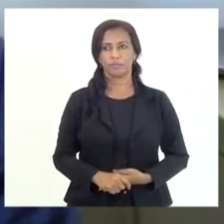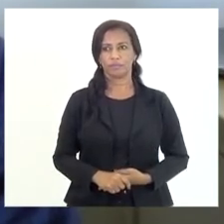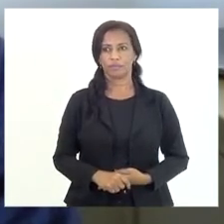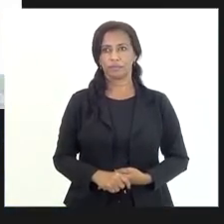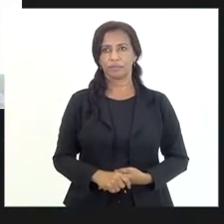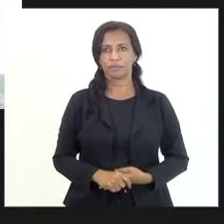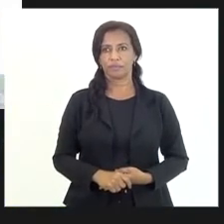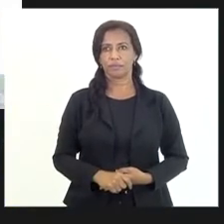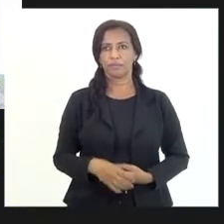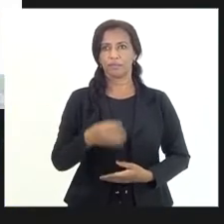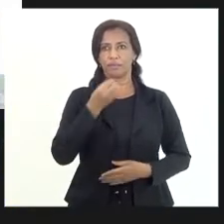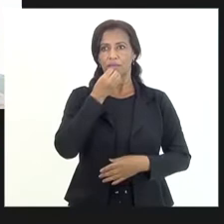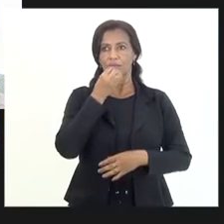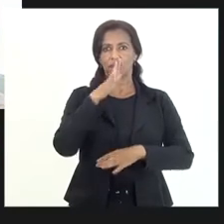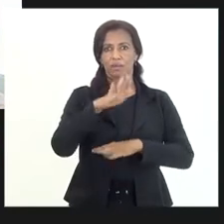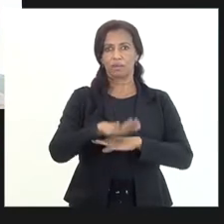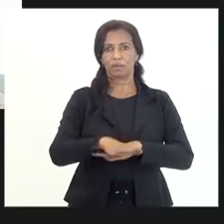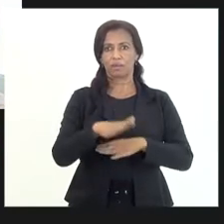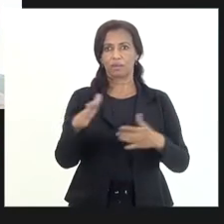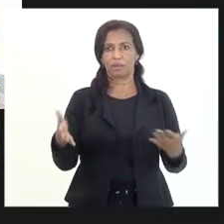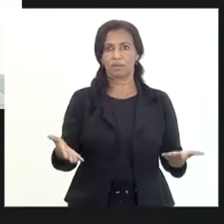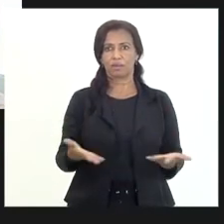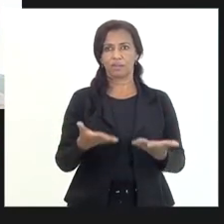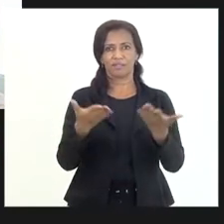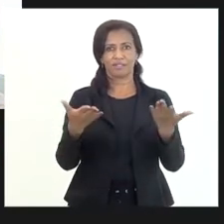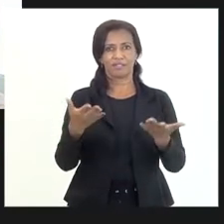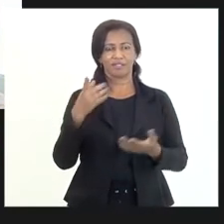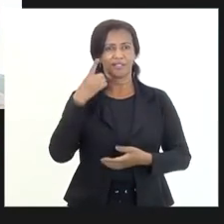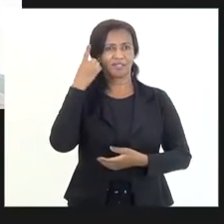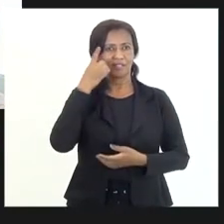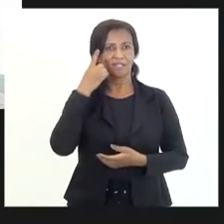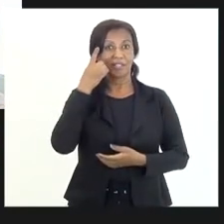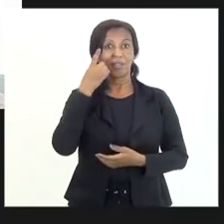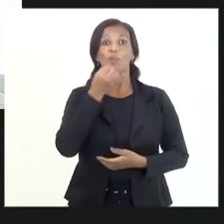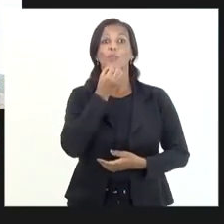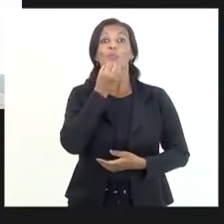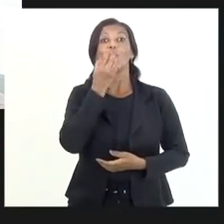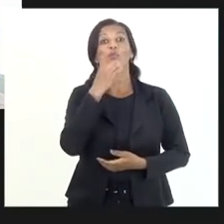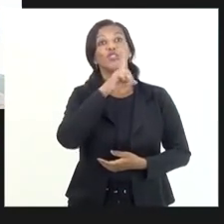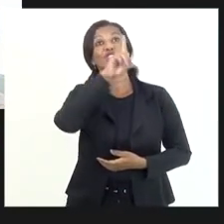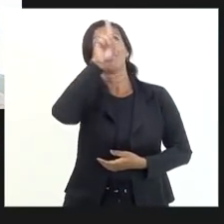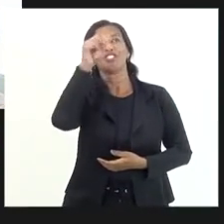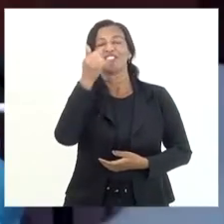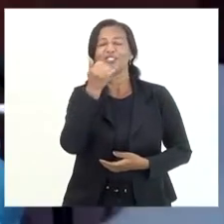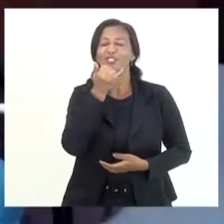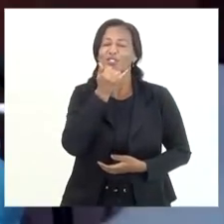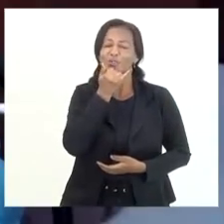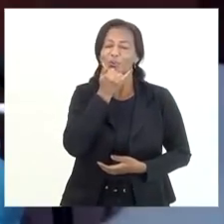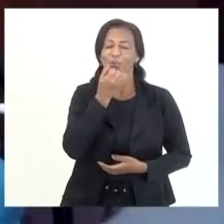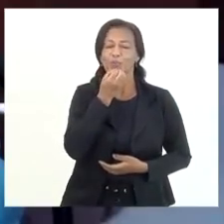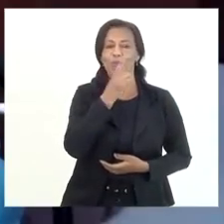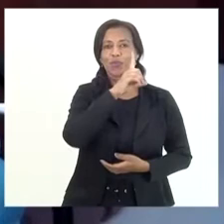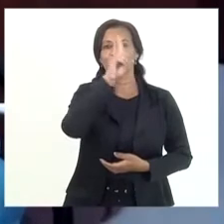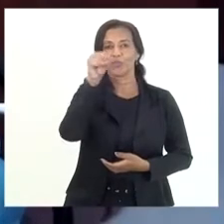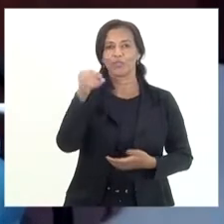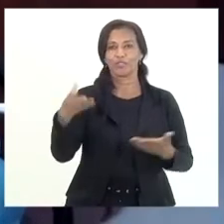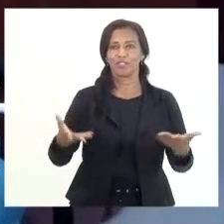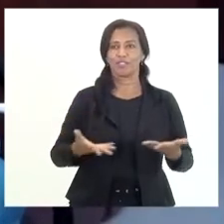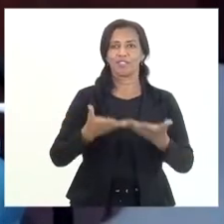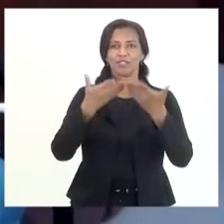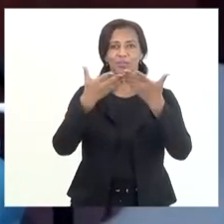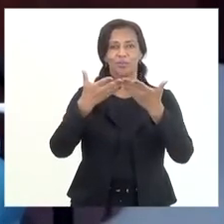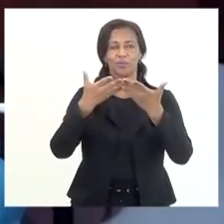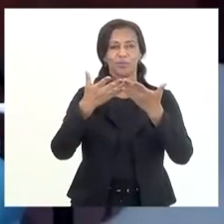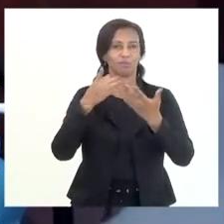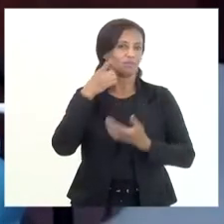Boa tarde a todos, boa tarde, excelentíssimo senhor deputado, bom dia, desculpa a todos, bom dia, excelentíssimo senhor deputado Luiz